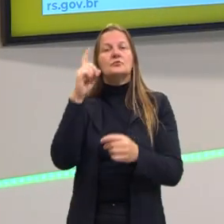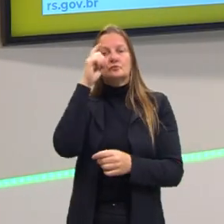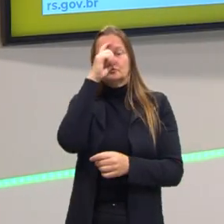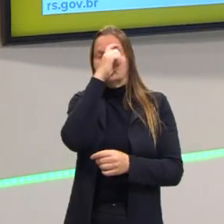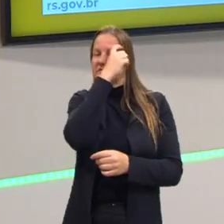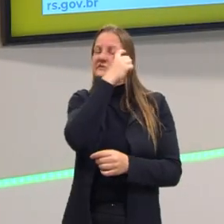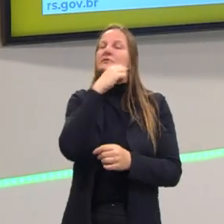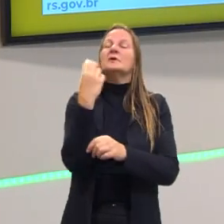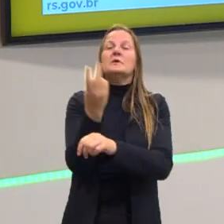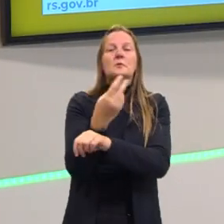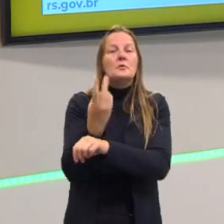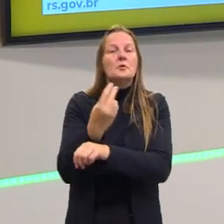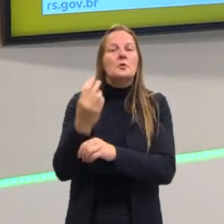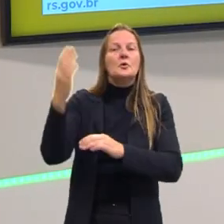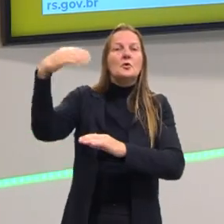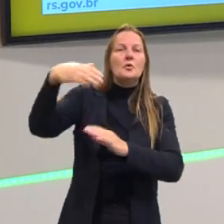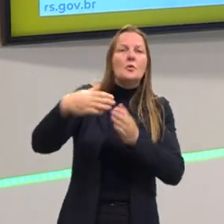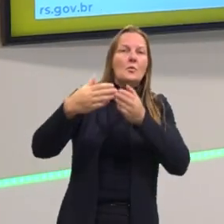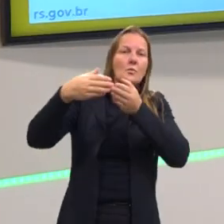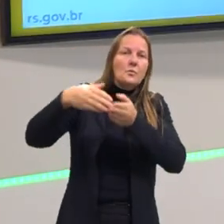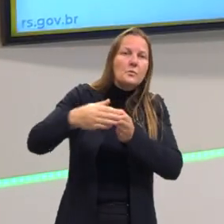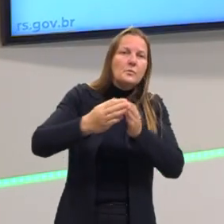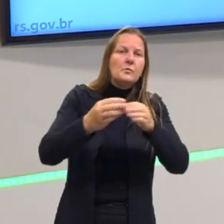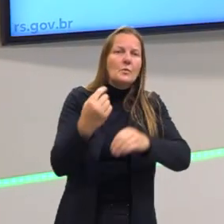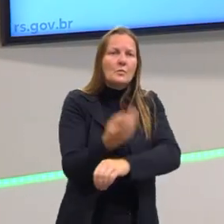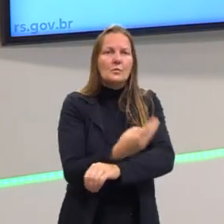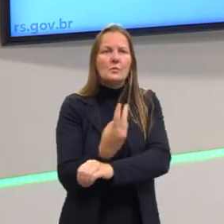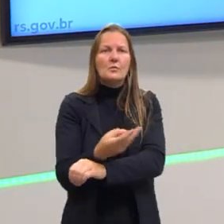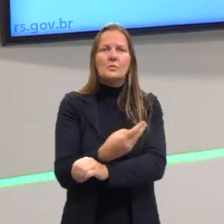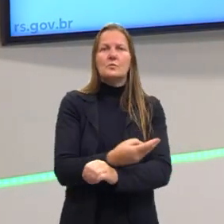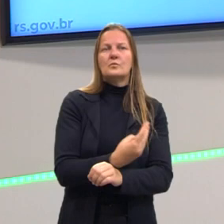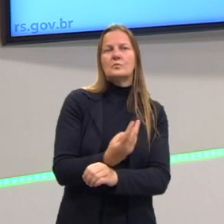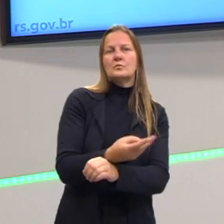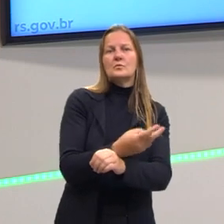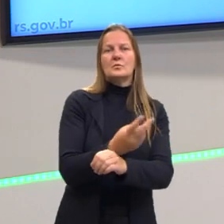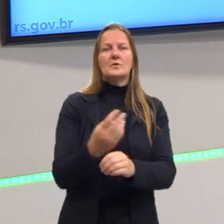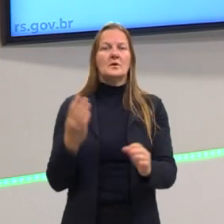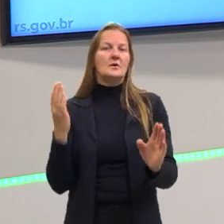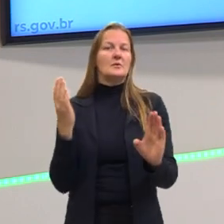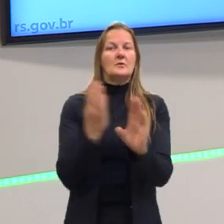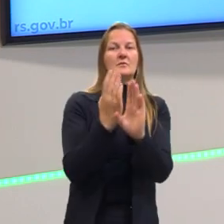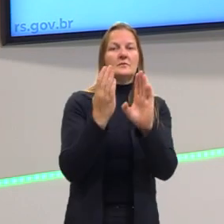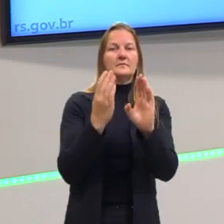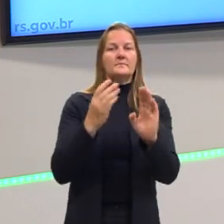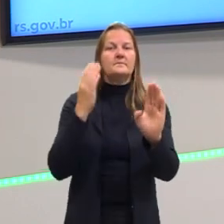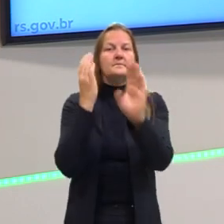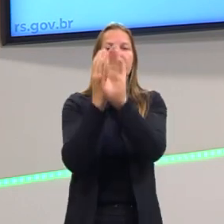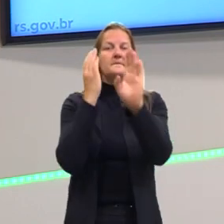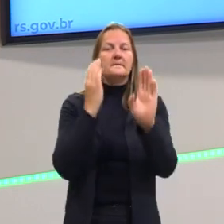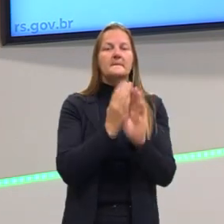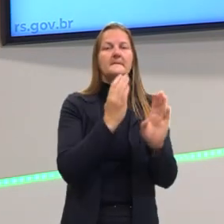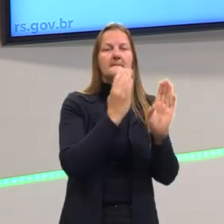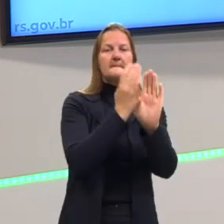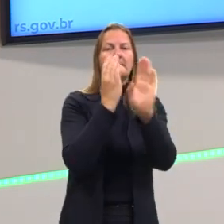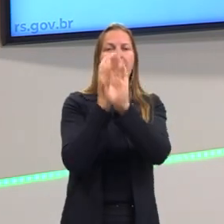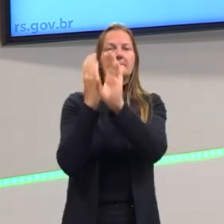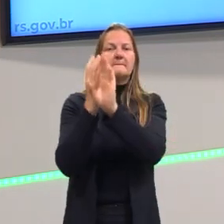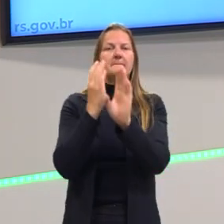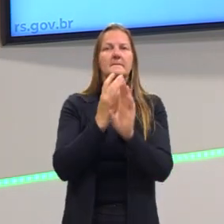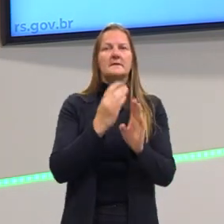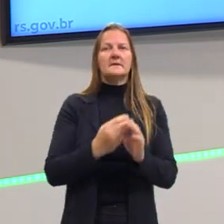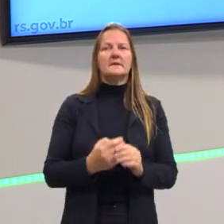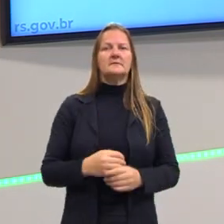e aí, portanto, partem as navegações. E nesse processo vão surgir, então, as descobertas, as descobertas,